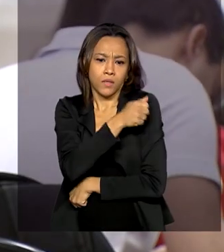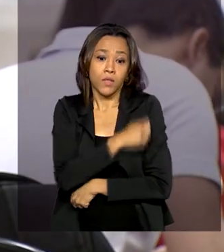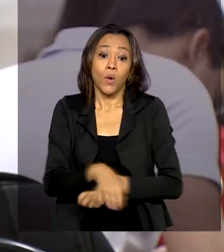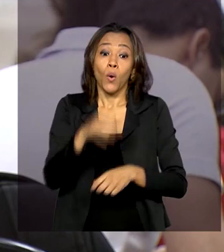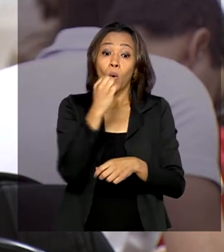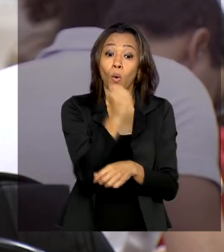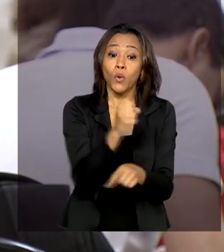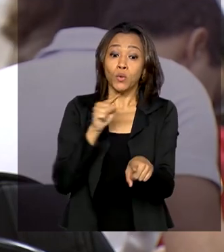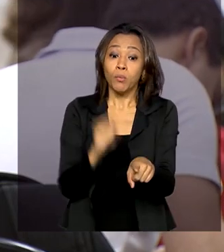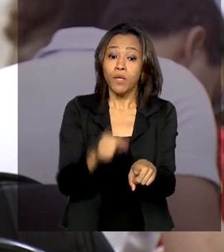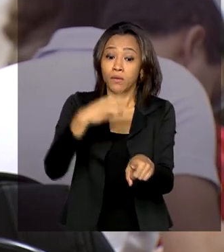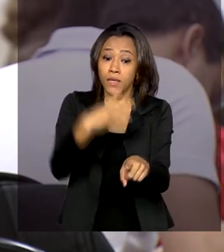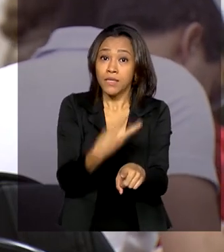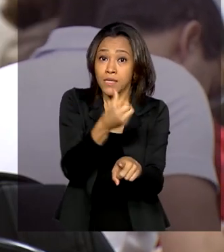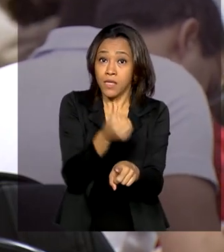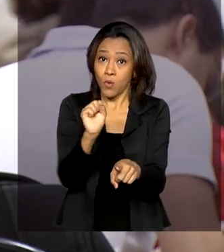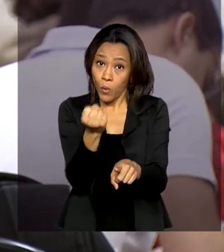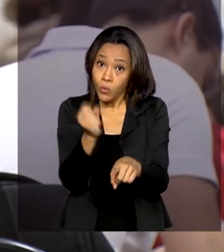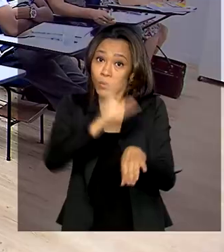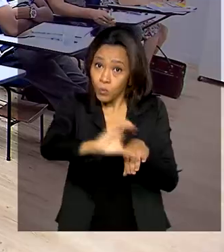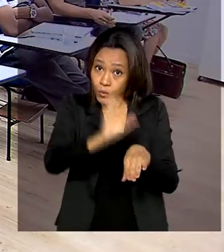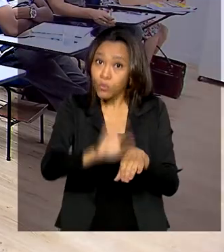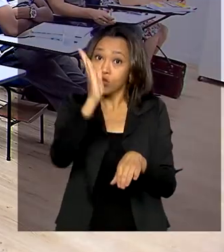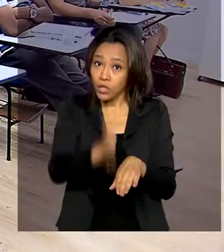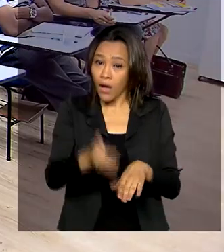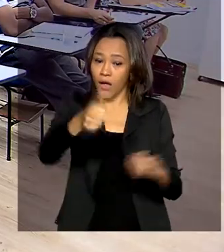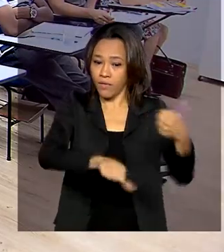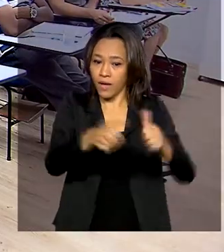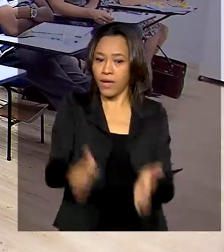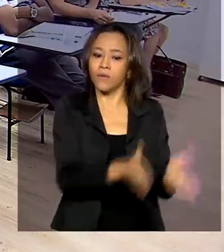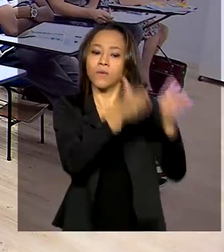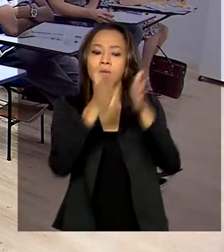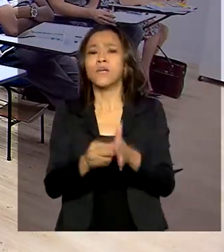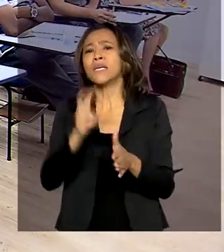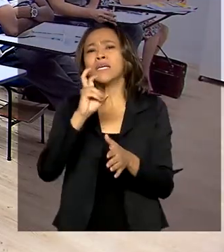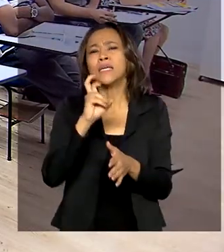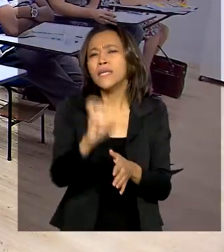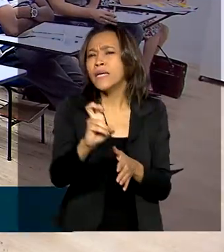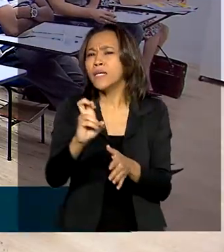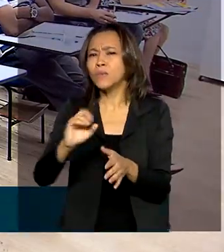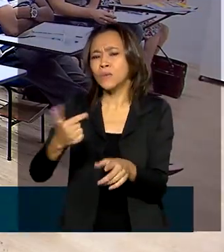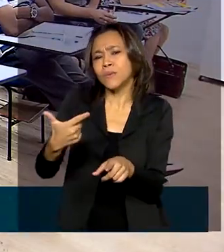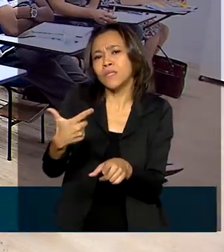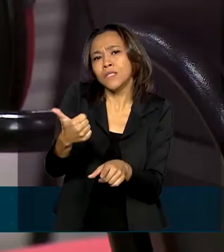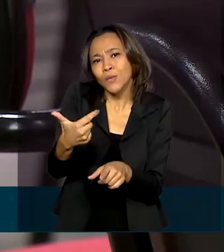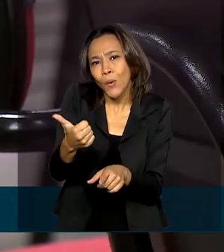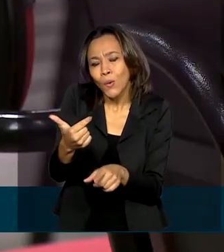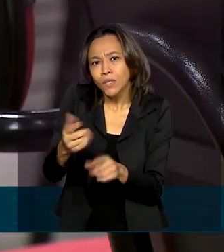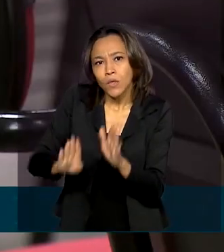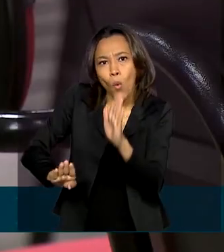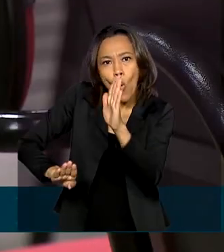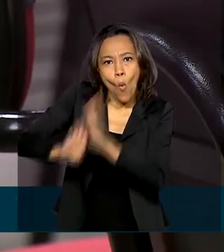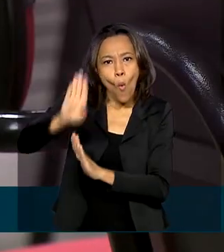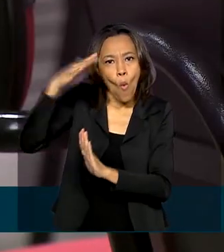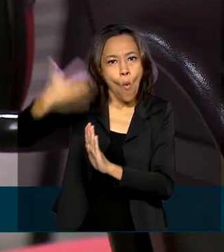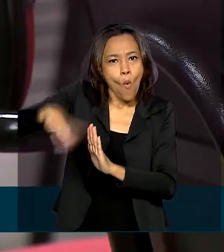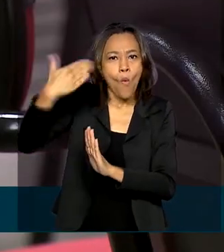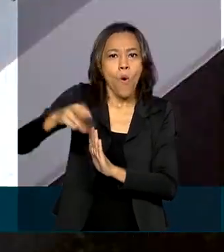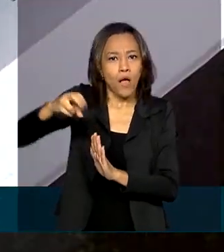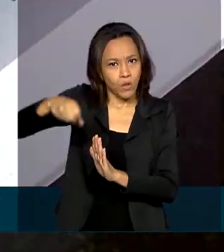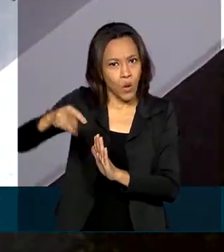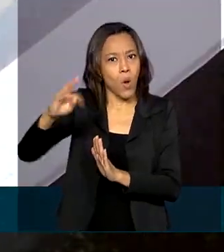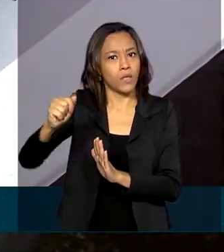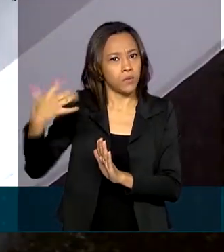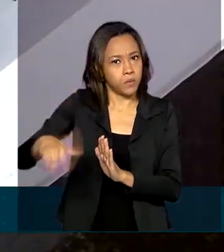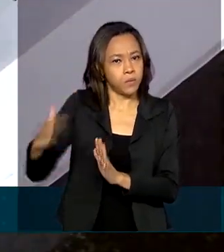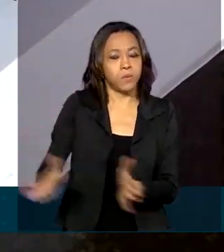cursos foram avaliados. 512 deles atingiram nota máxima. E os bons resultados